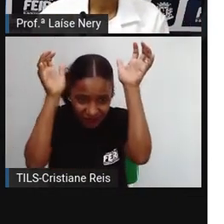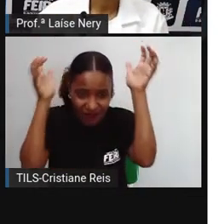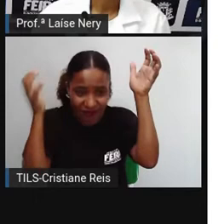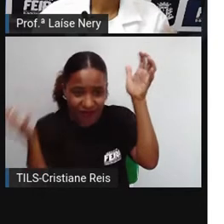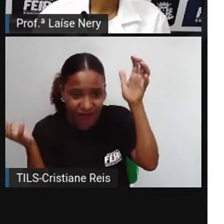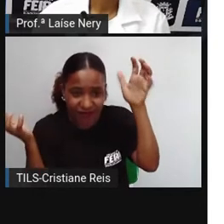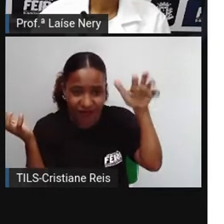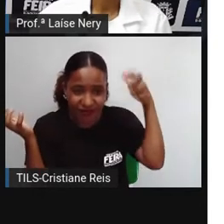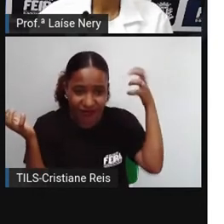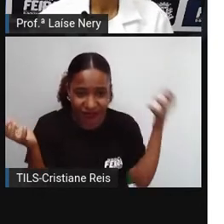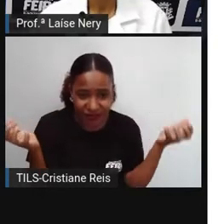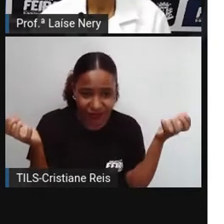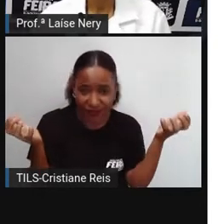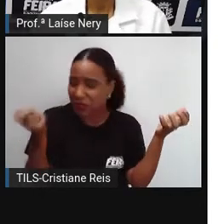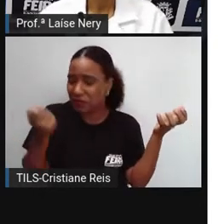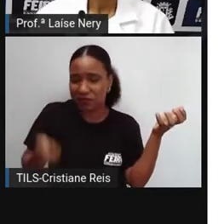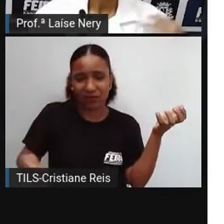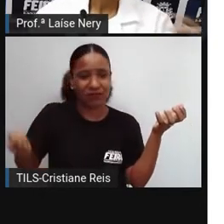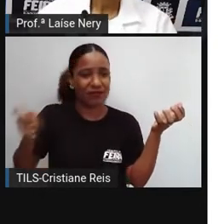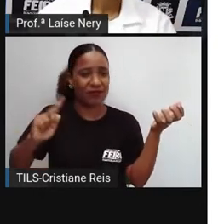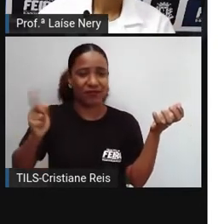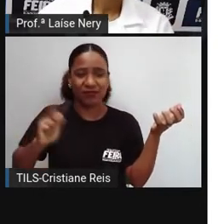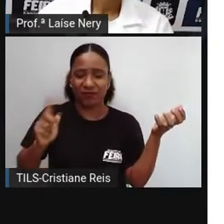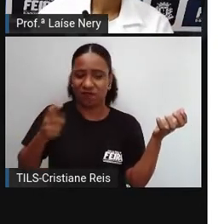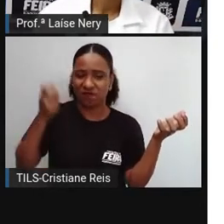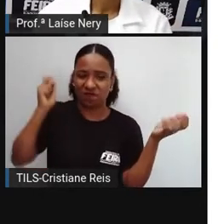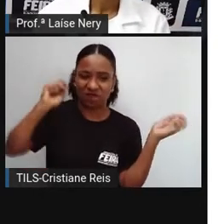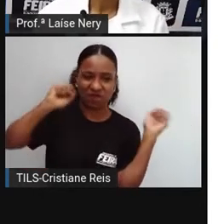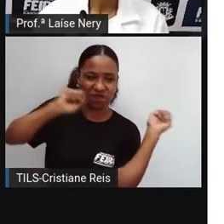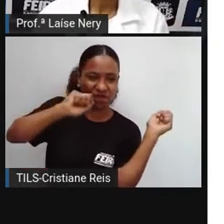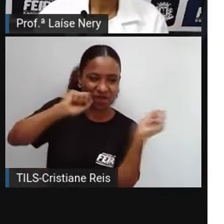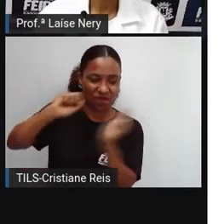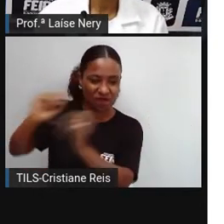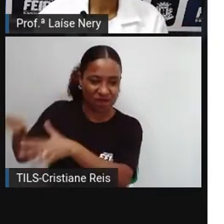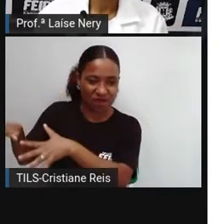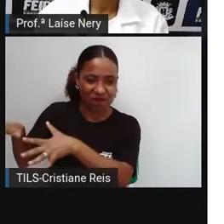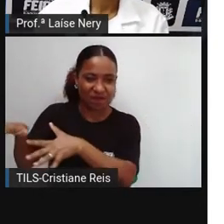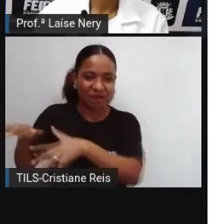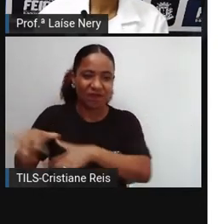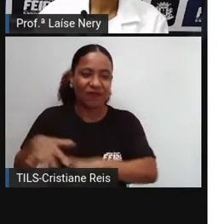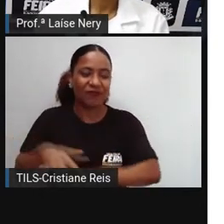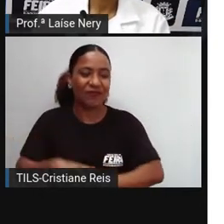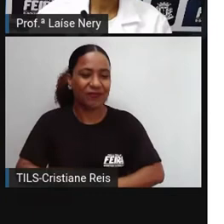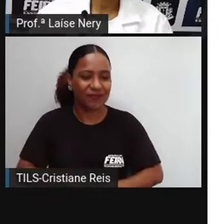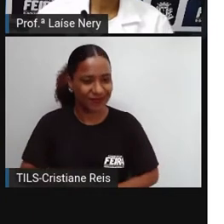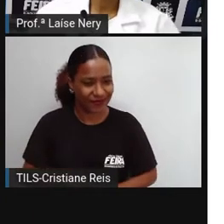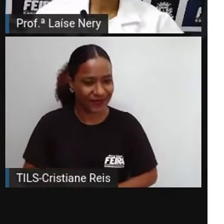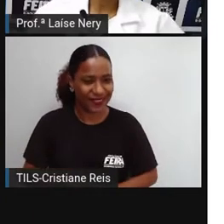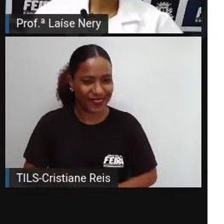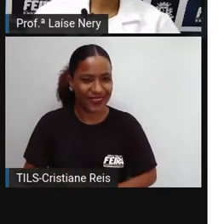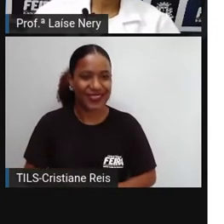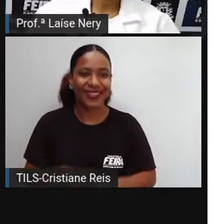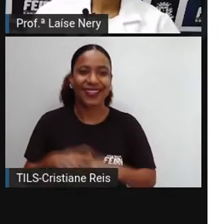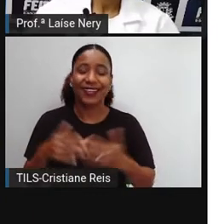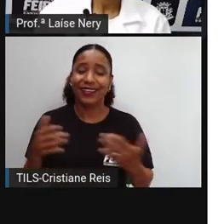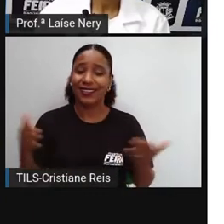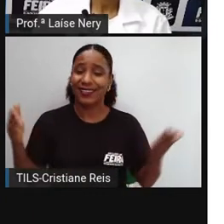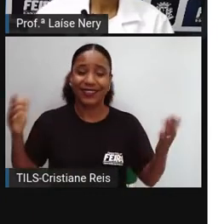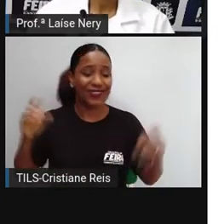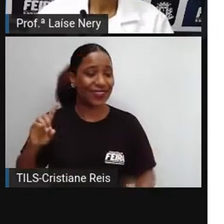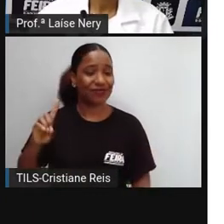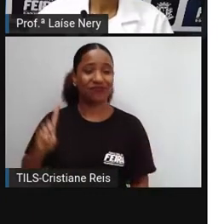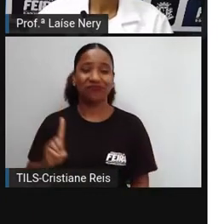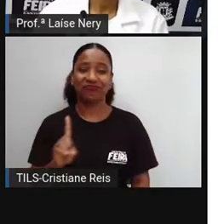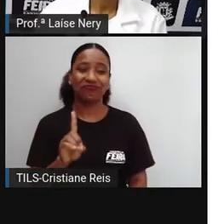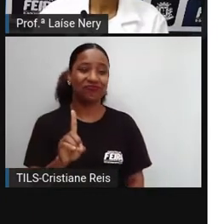foi abandonando uma a uma. Por fim, tornou-se um homem livre e